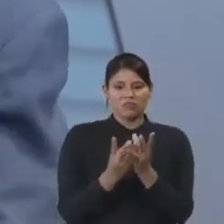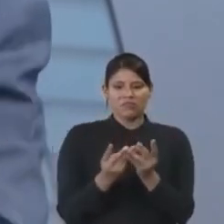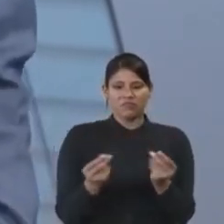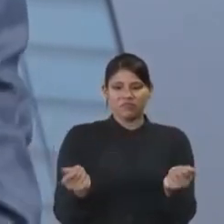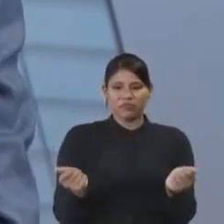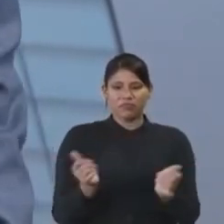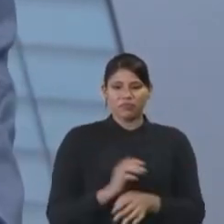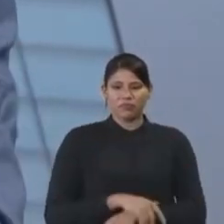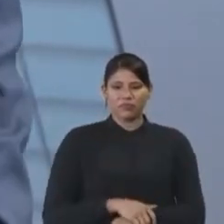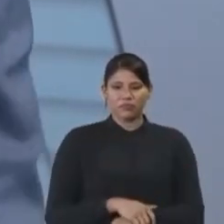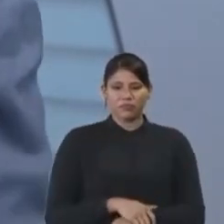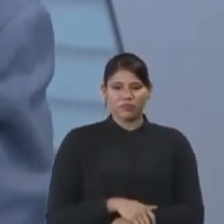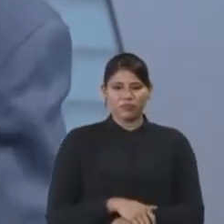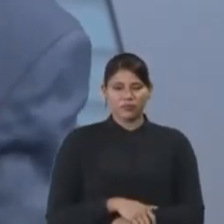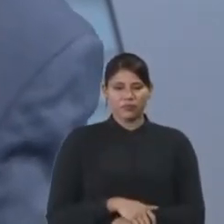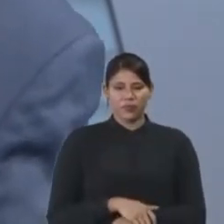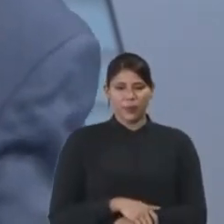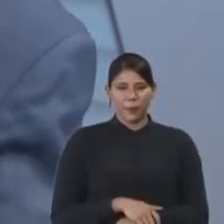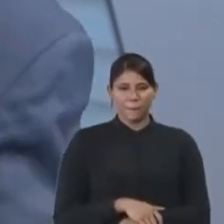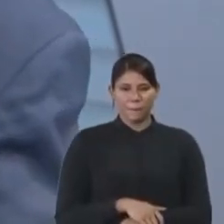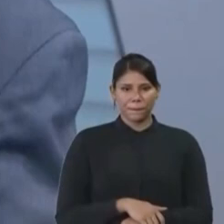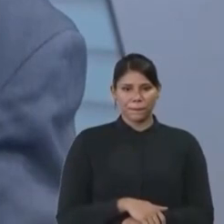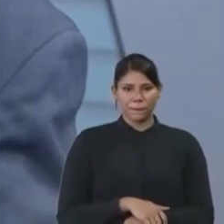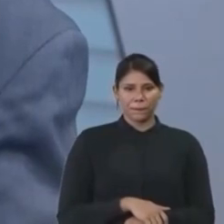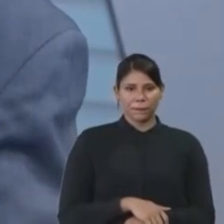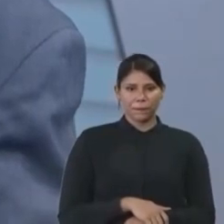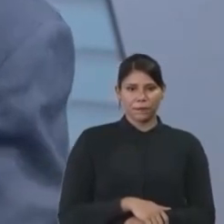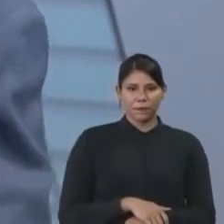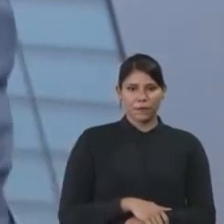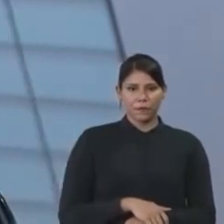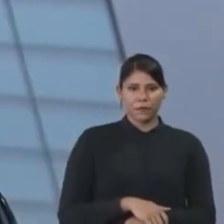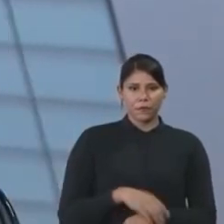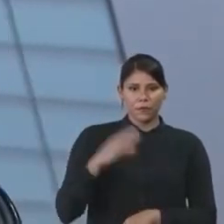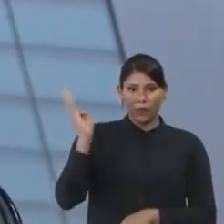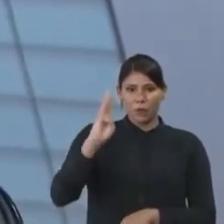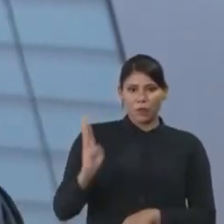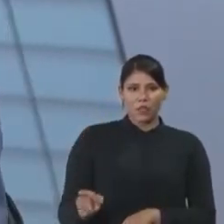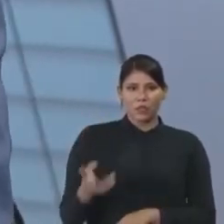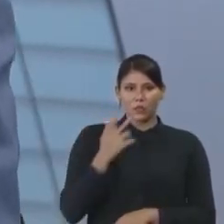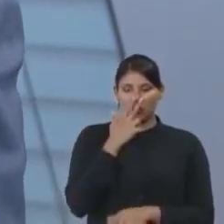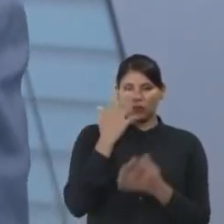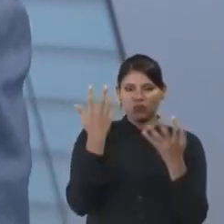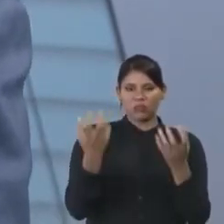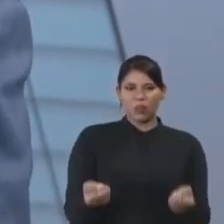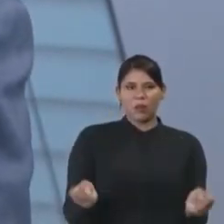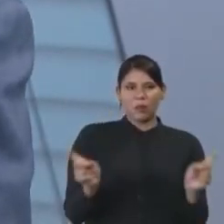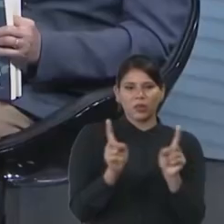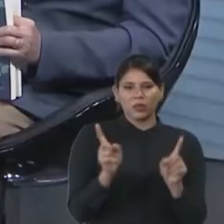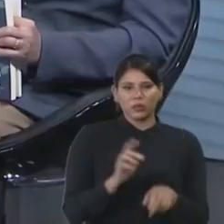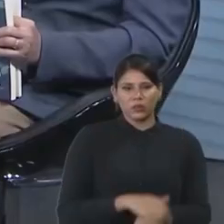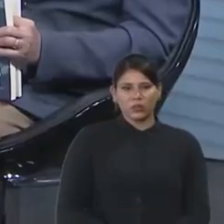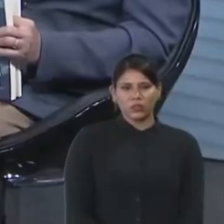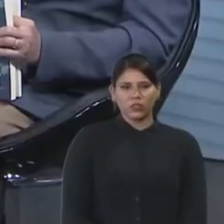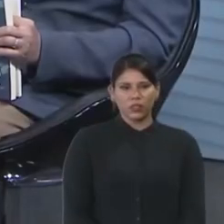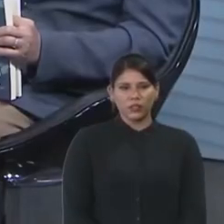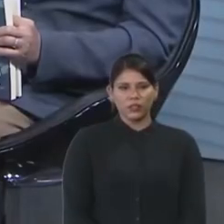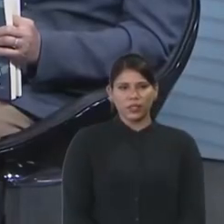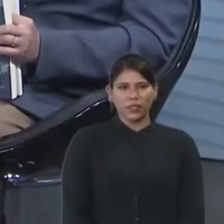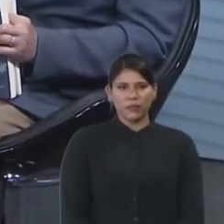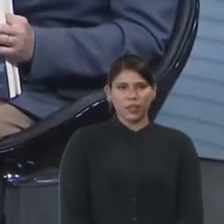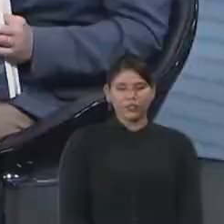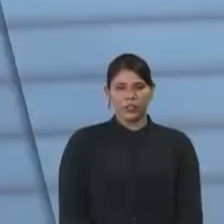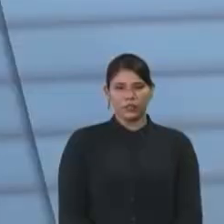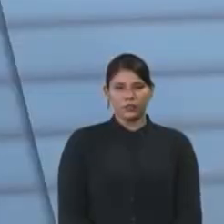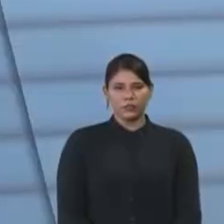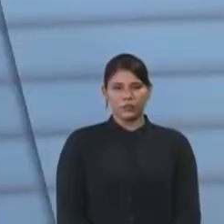caiu no desuso. O Brasil não abraçou isso. É, para abraçar esse partido, ele teria que